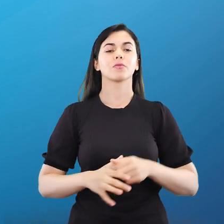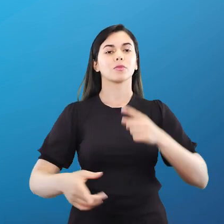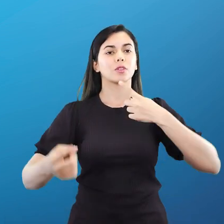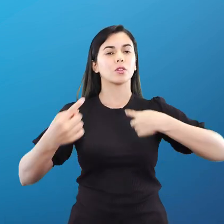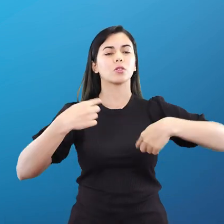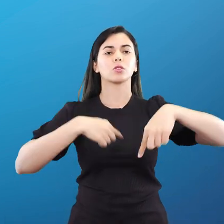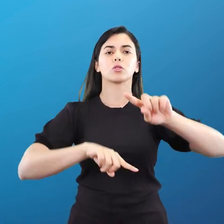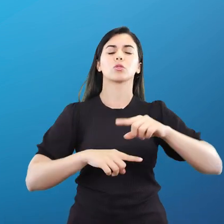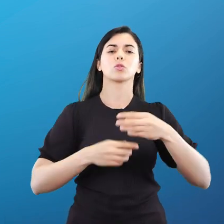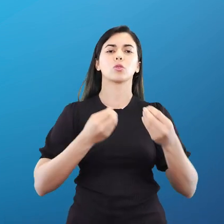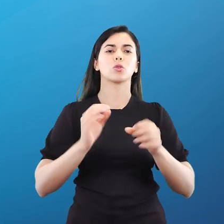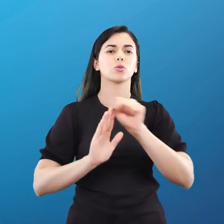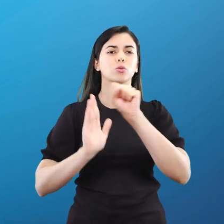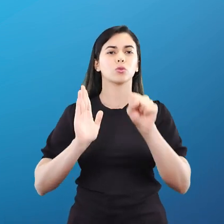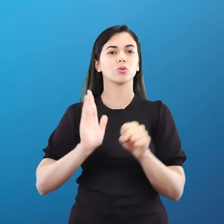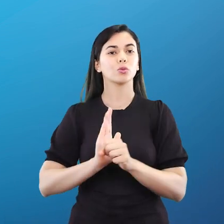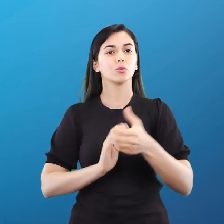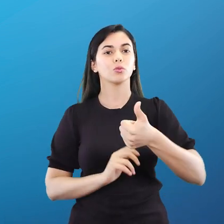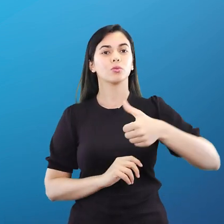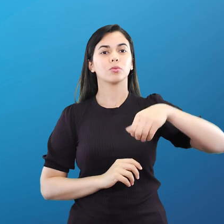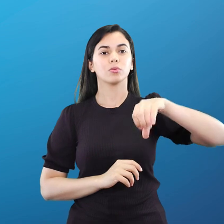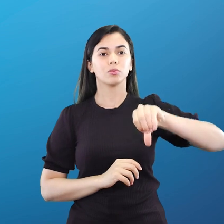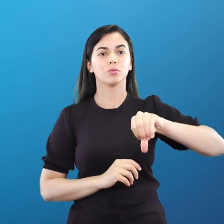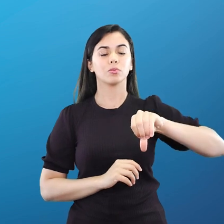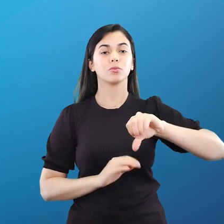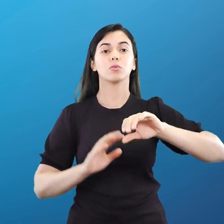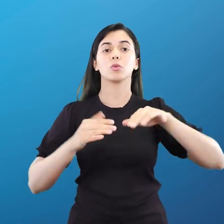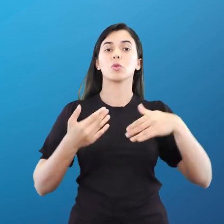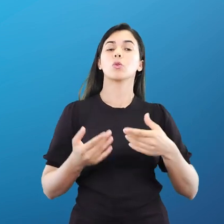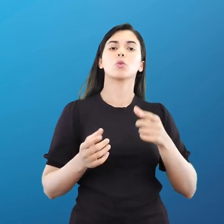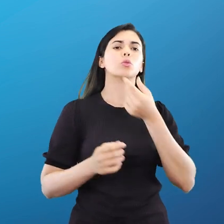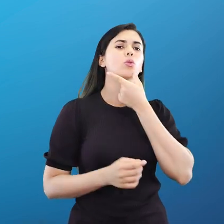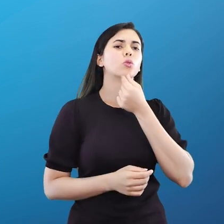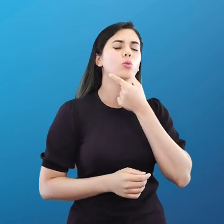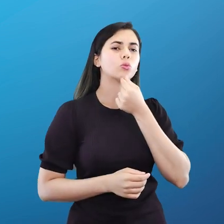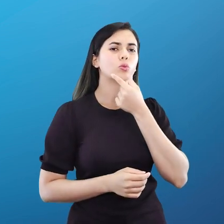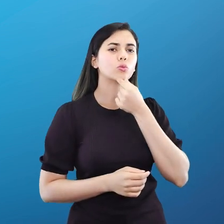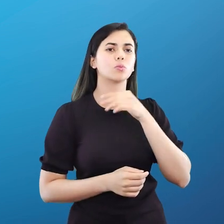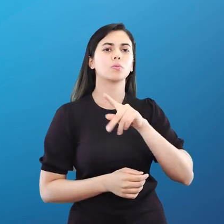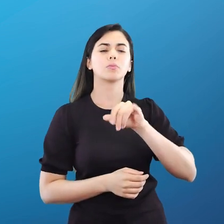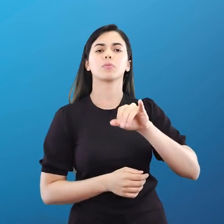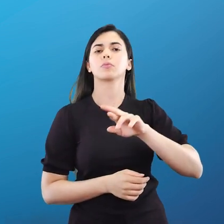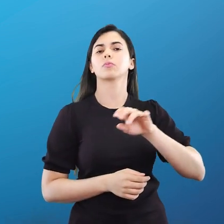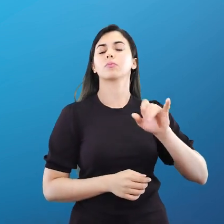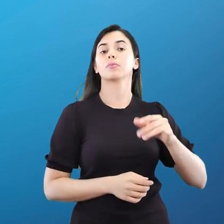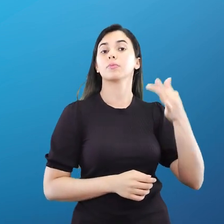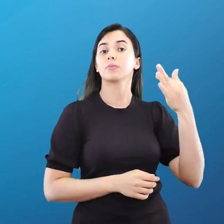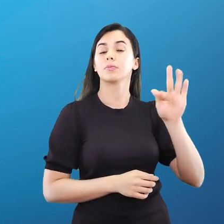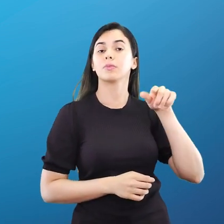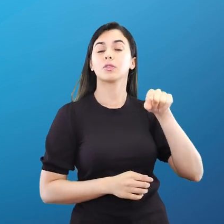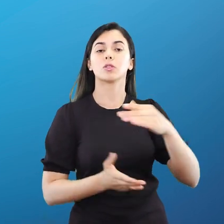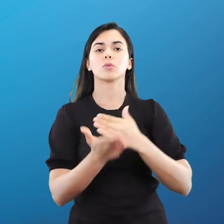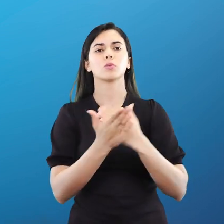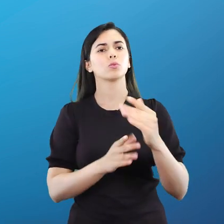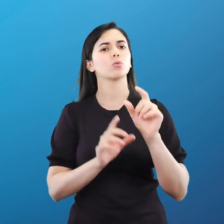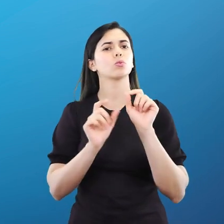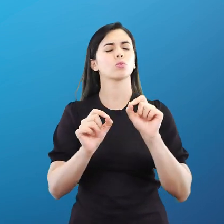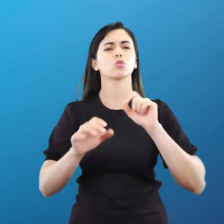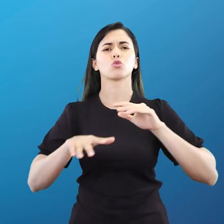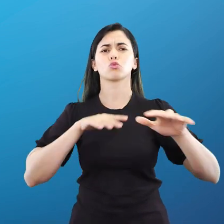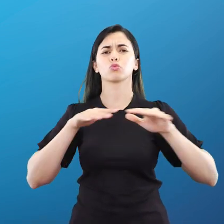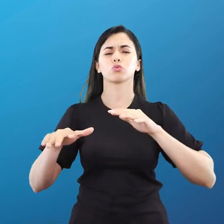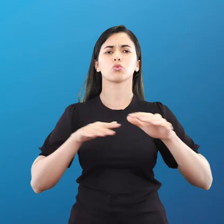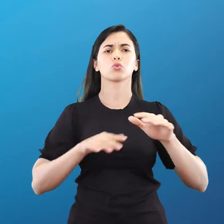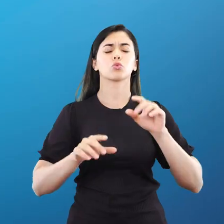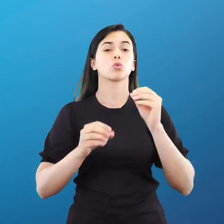rapidamente para o final do século XIX, quando o barão Pierre de Coubertiard, na França, iniciou o movimento para